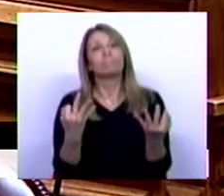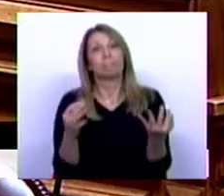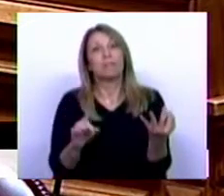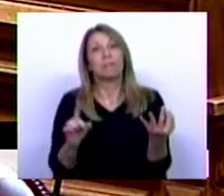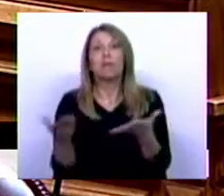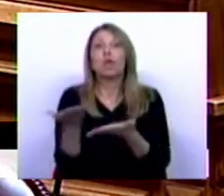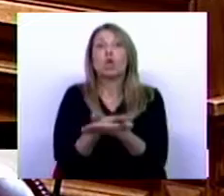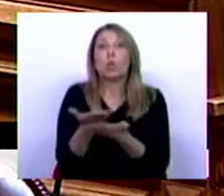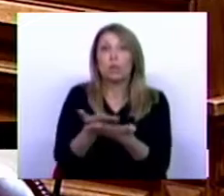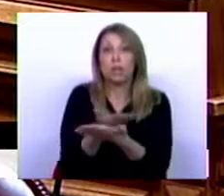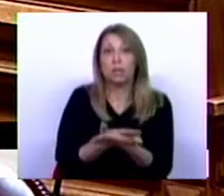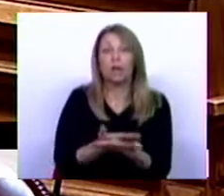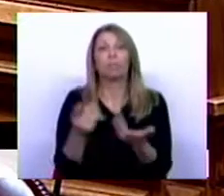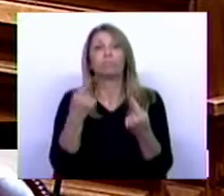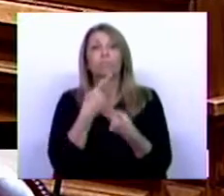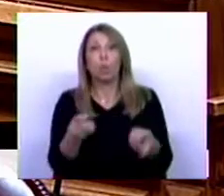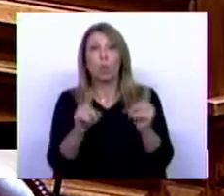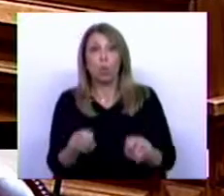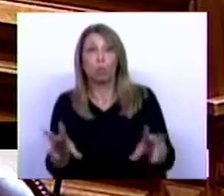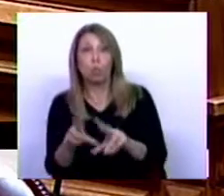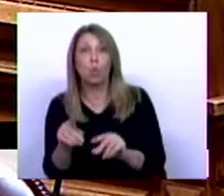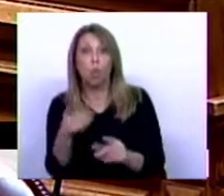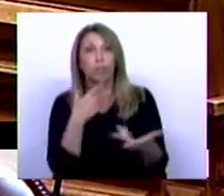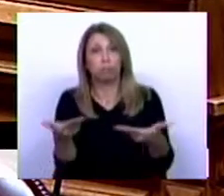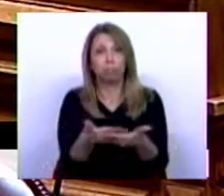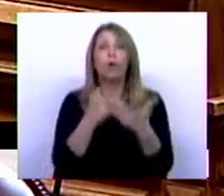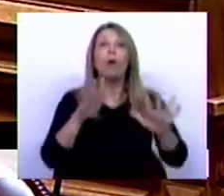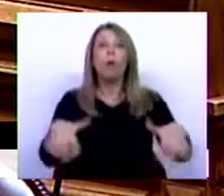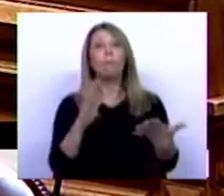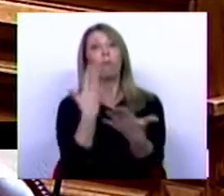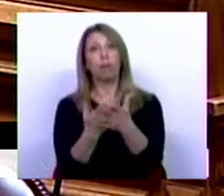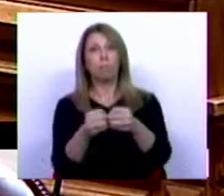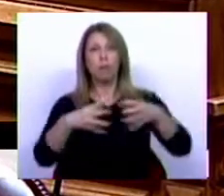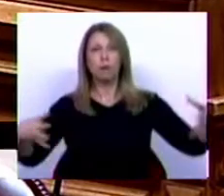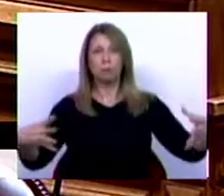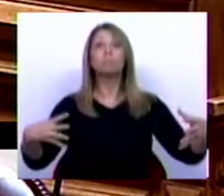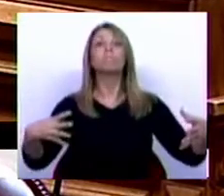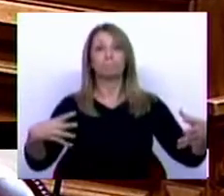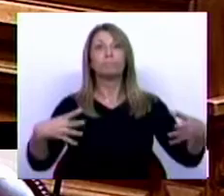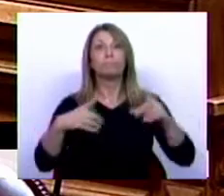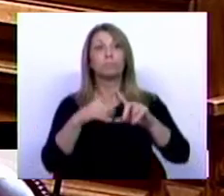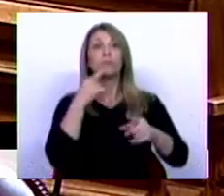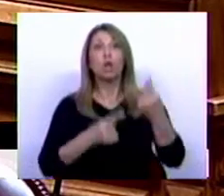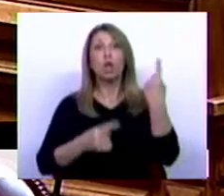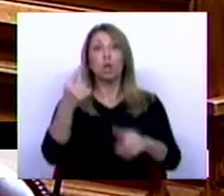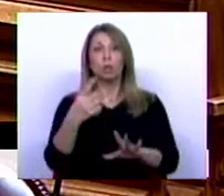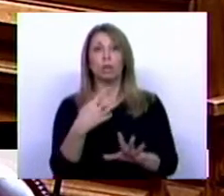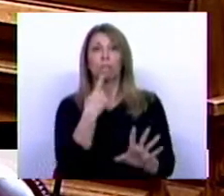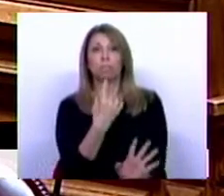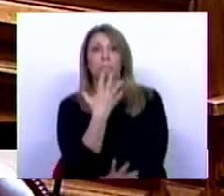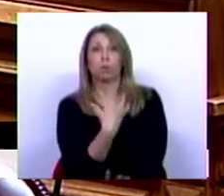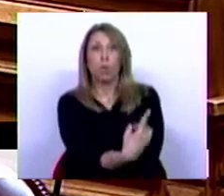a negociação, para a sua renovação, podendo inclusivamente levar a um aumento das situações de denúncia unilateral, das convenções coletivas